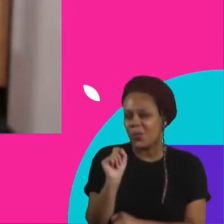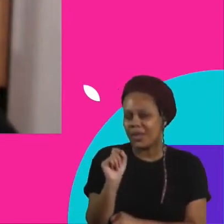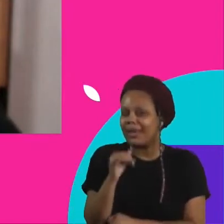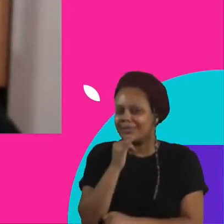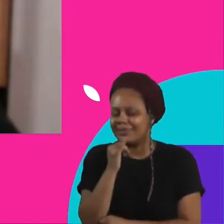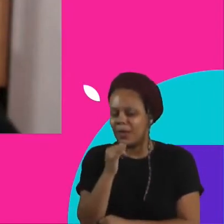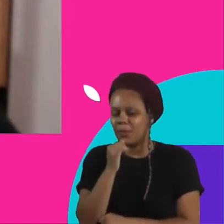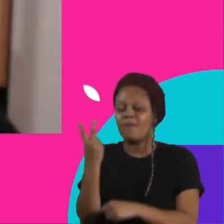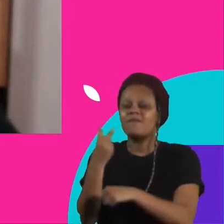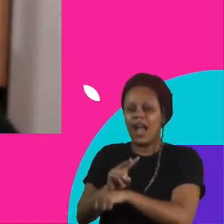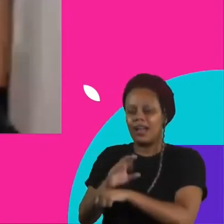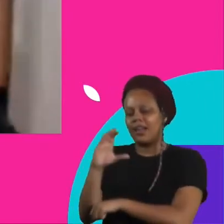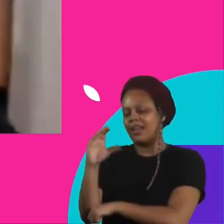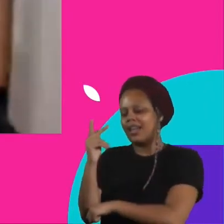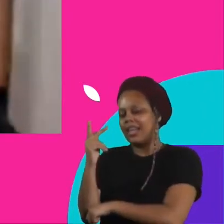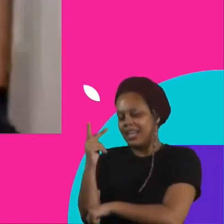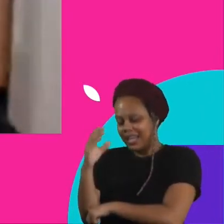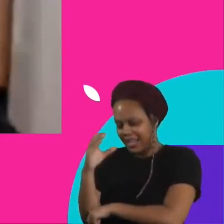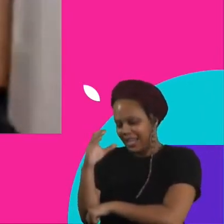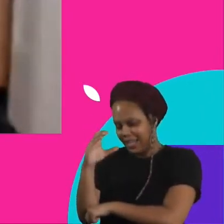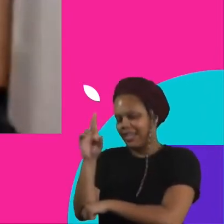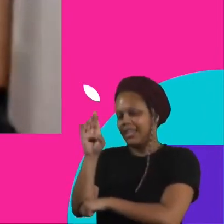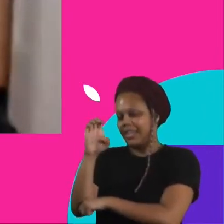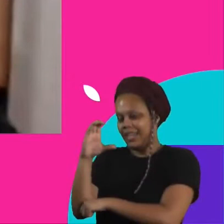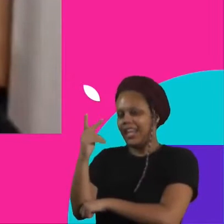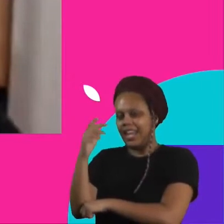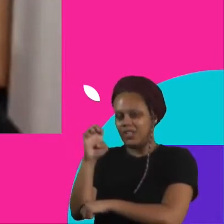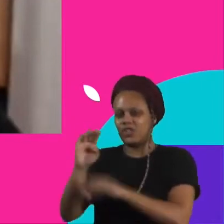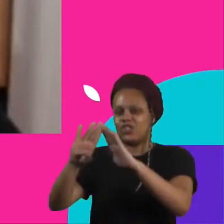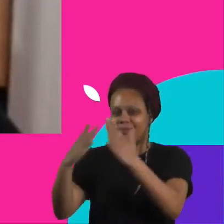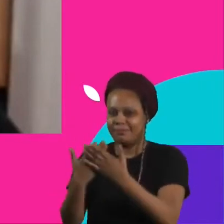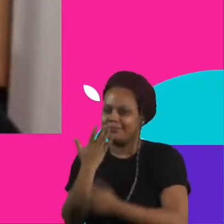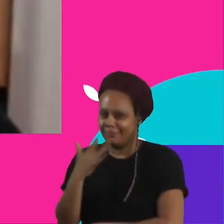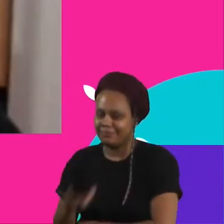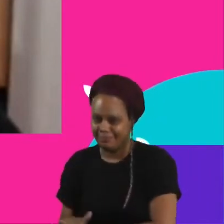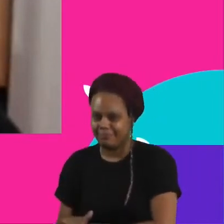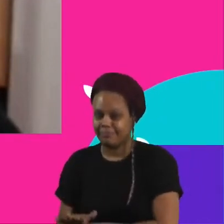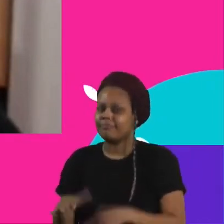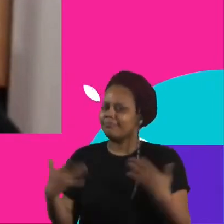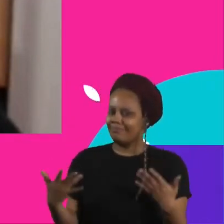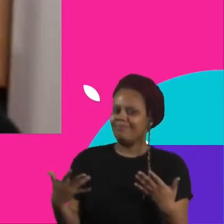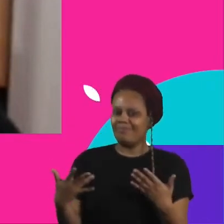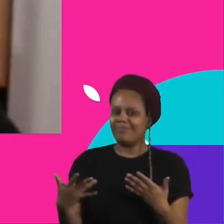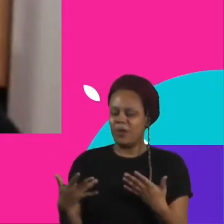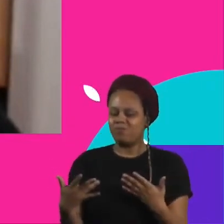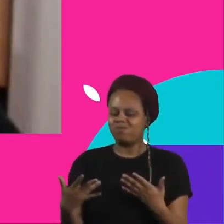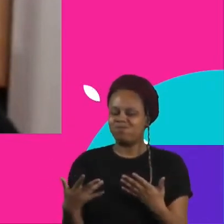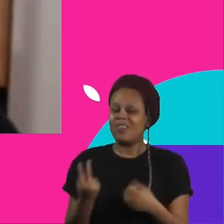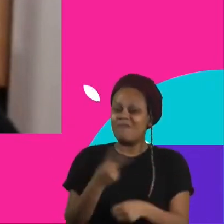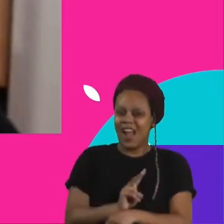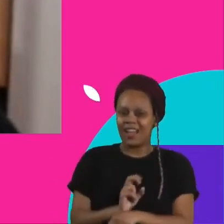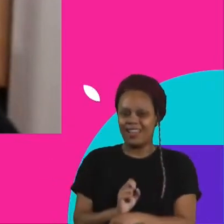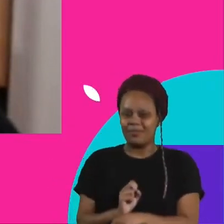mil pessoas já chegaram a ficar na fila da vaga de creche em São Paulo. E imagina você ter que esperar um